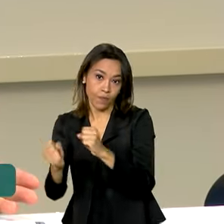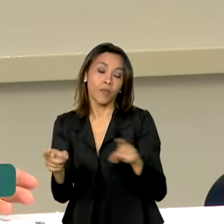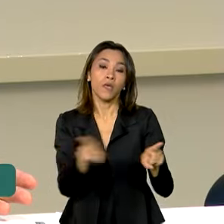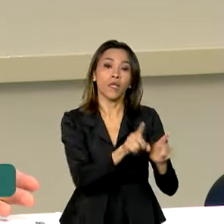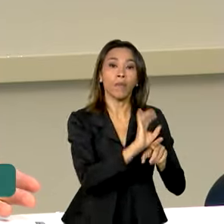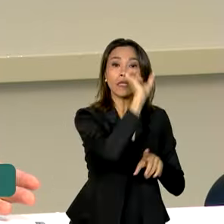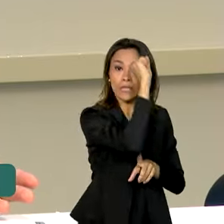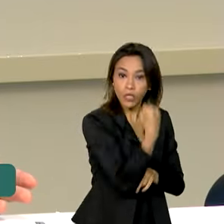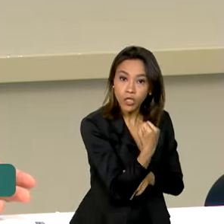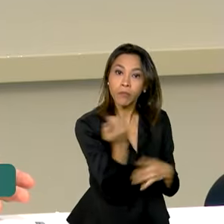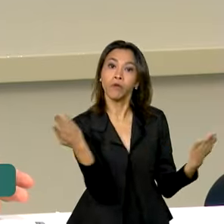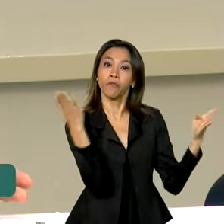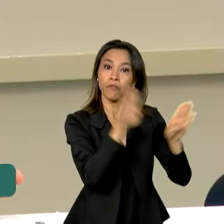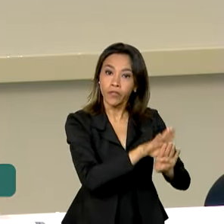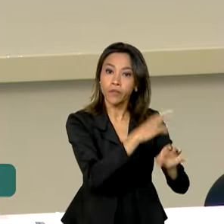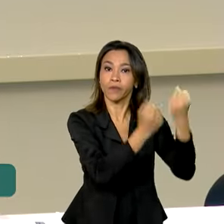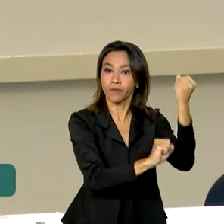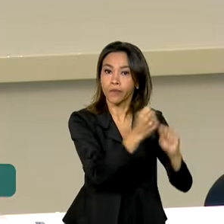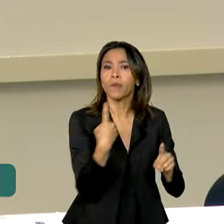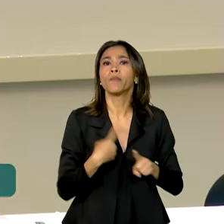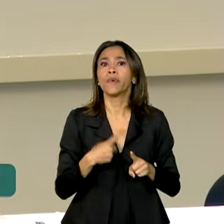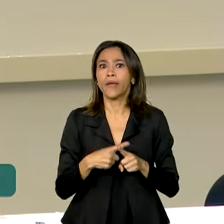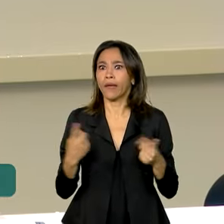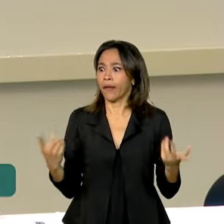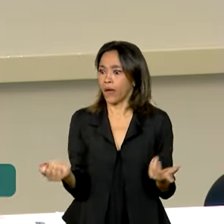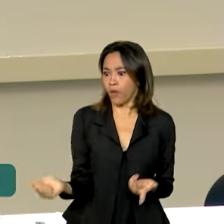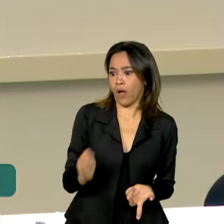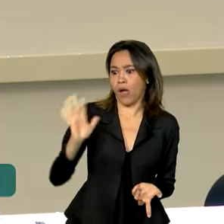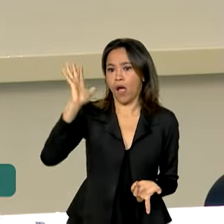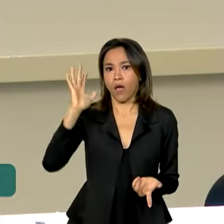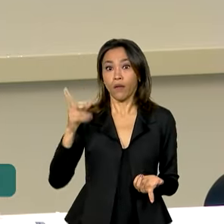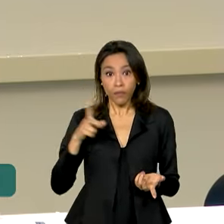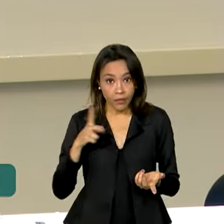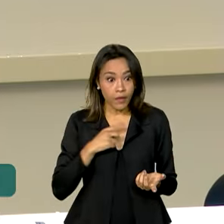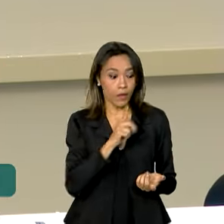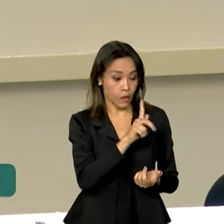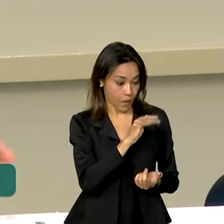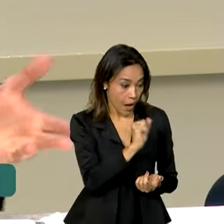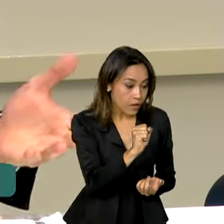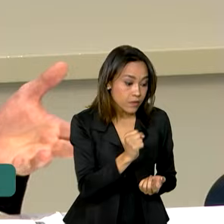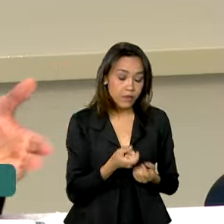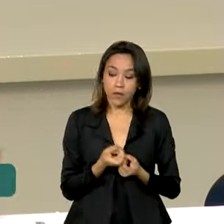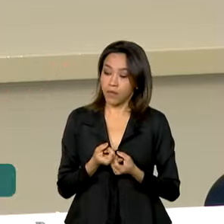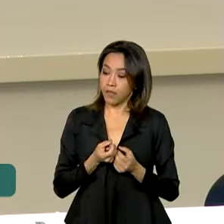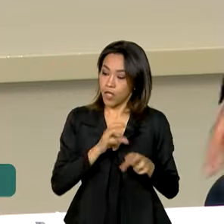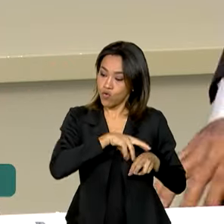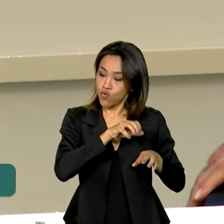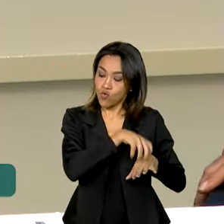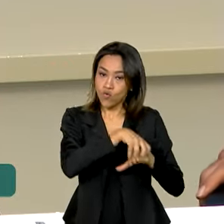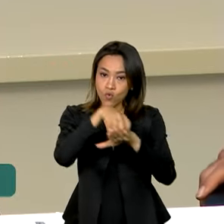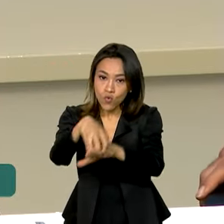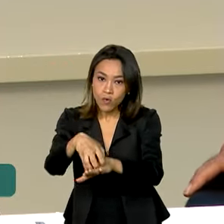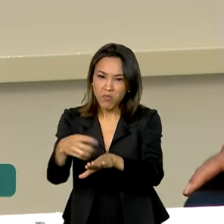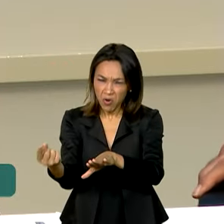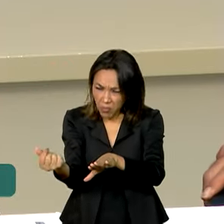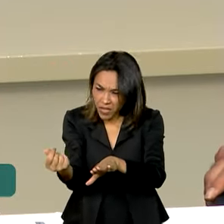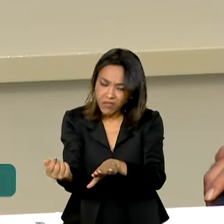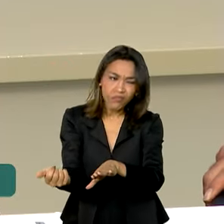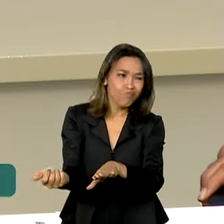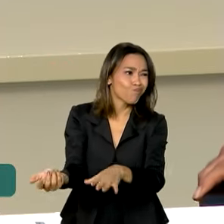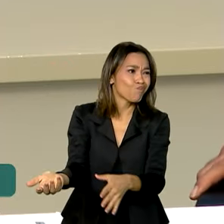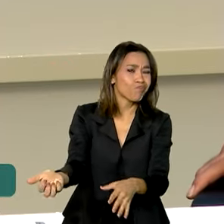Qual a razão? Custo. Tem o gás, tem o transporte, mas o preço não é viável.